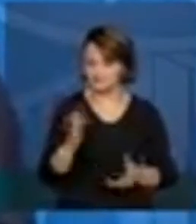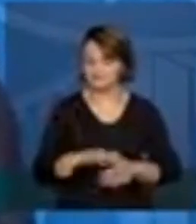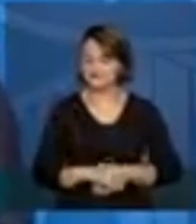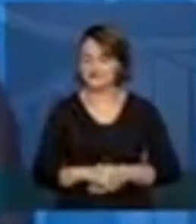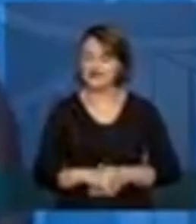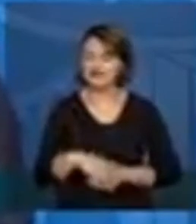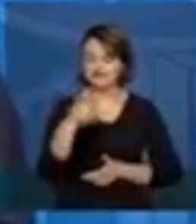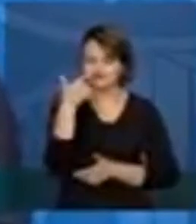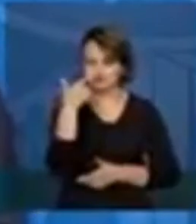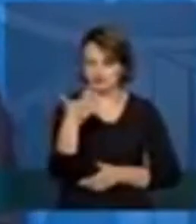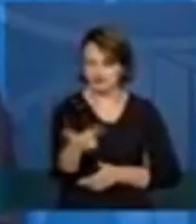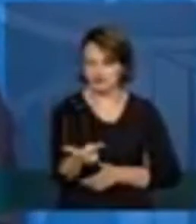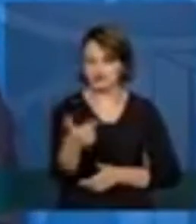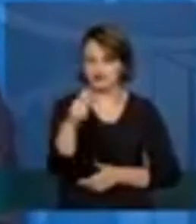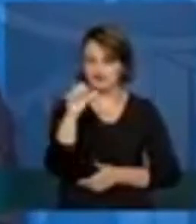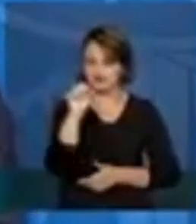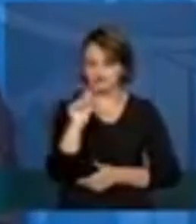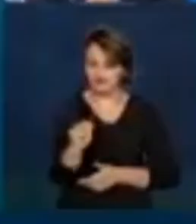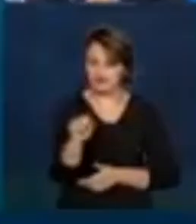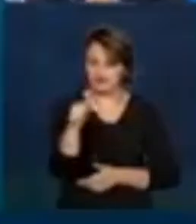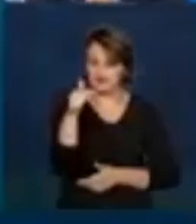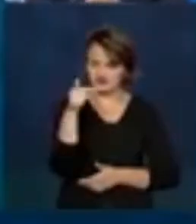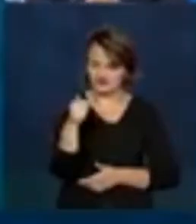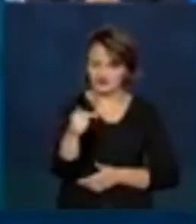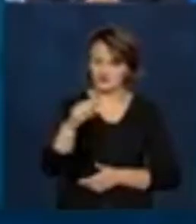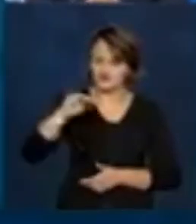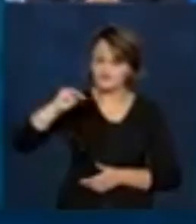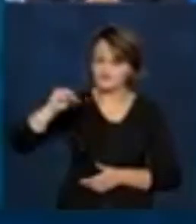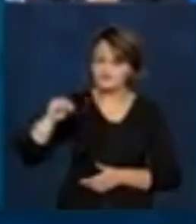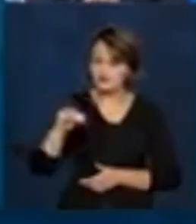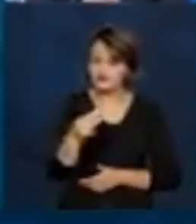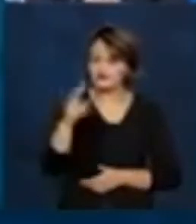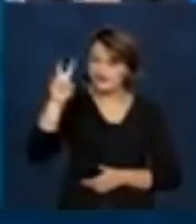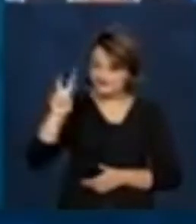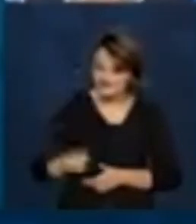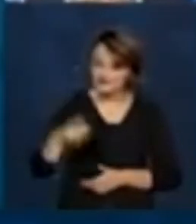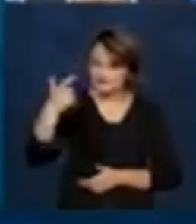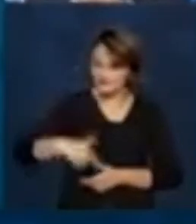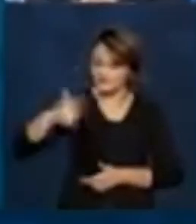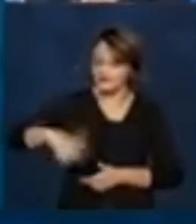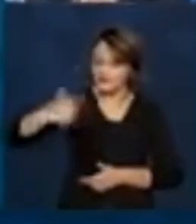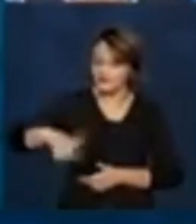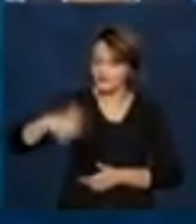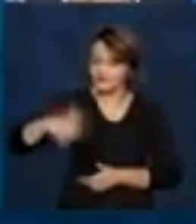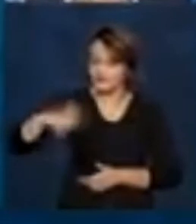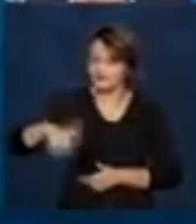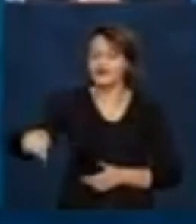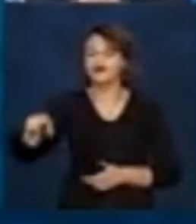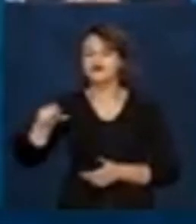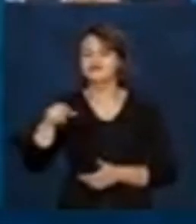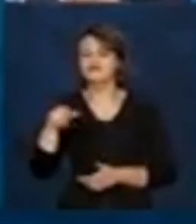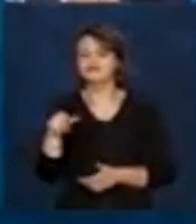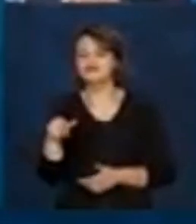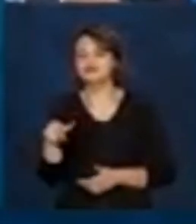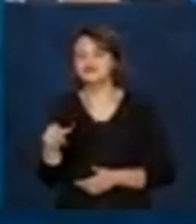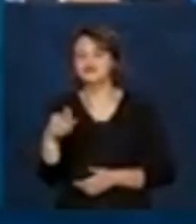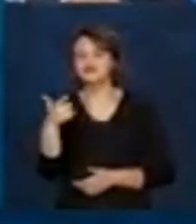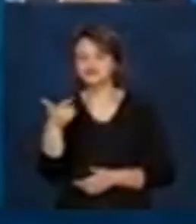287 milhões de vezes já foram realizadas, ou seja,